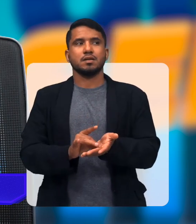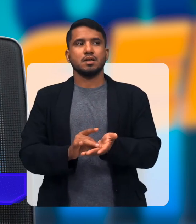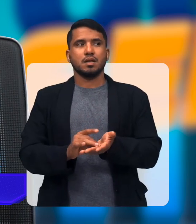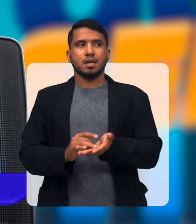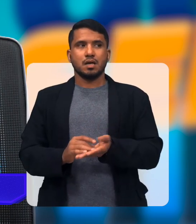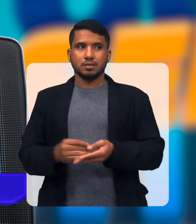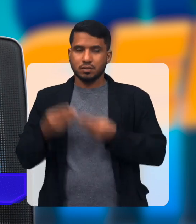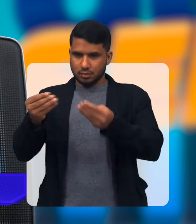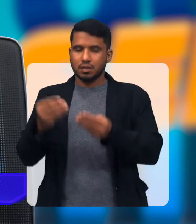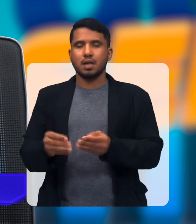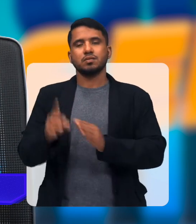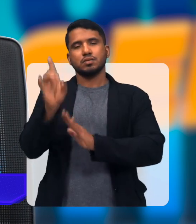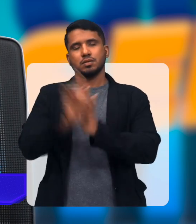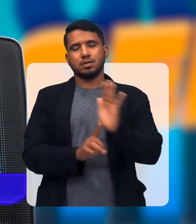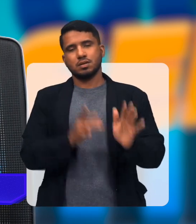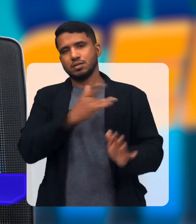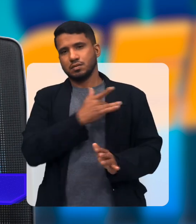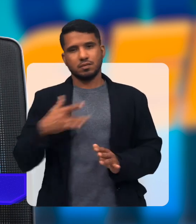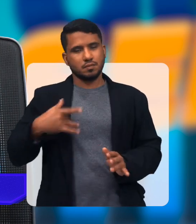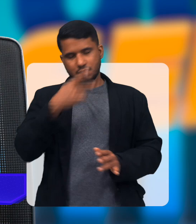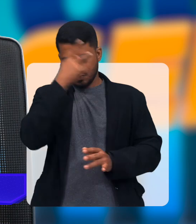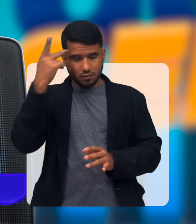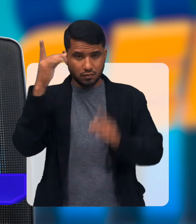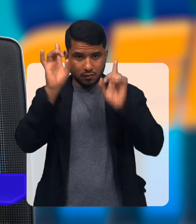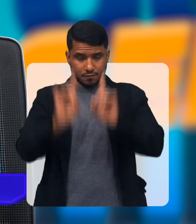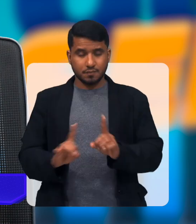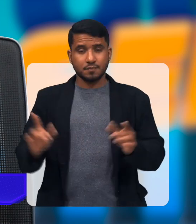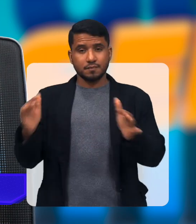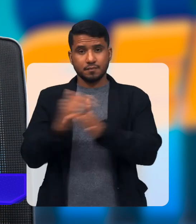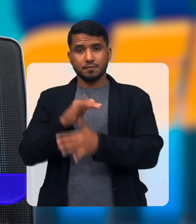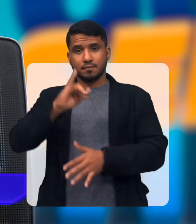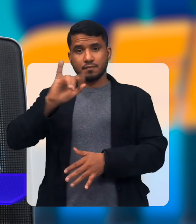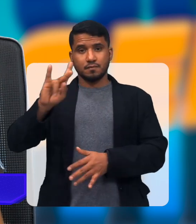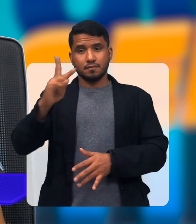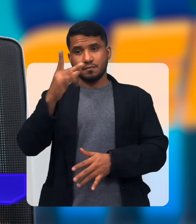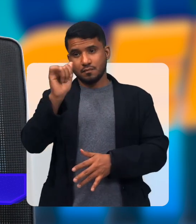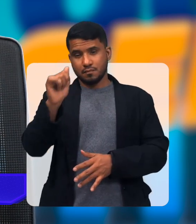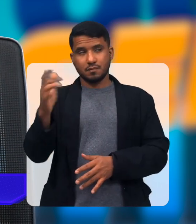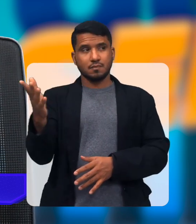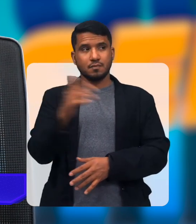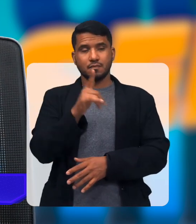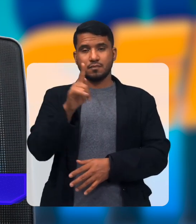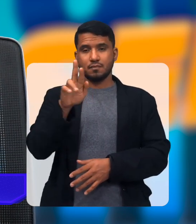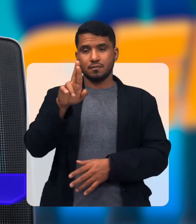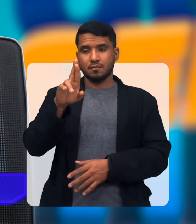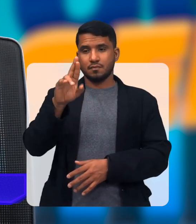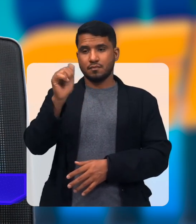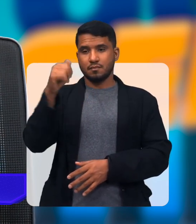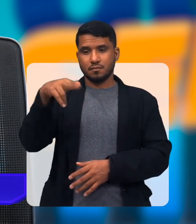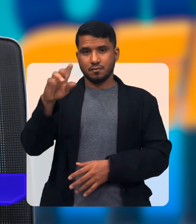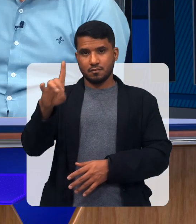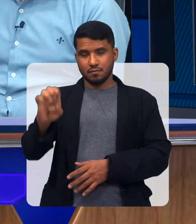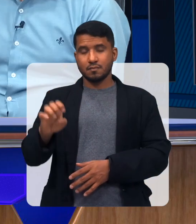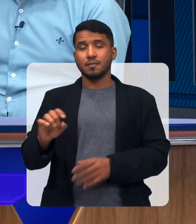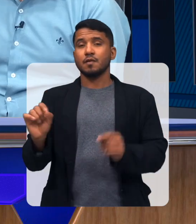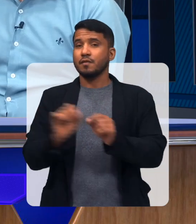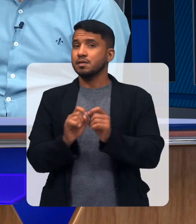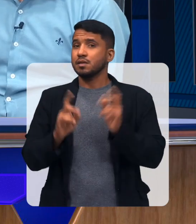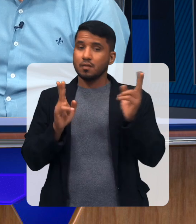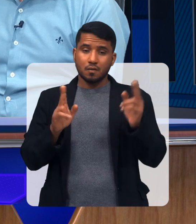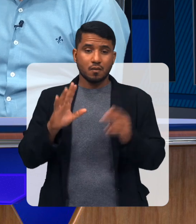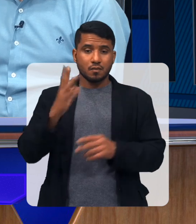efetivar Esse direito A saúde da pessoa com deficiência lá na cidade de Ilha Grande Fazer como